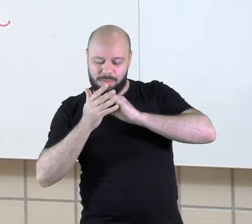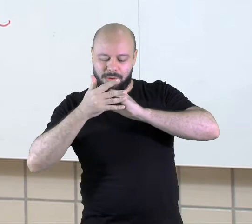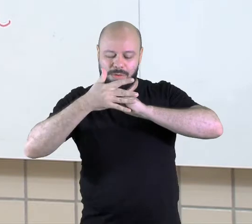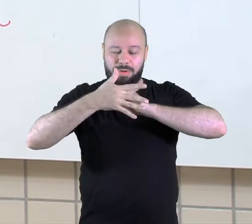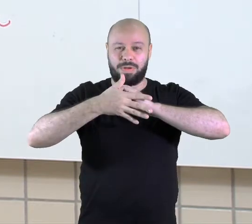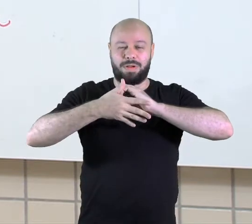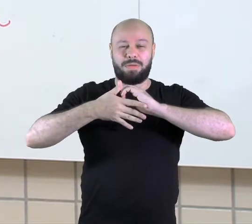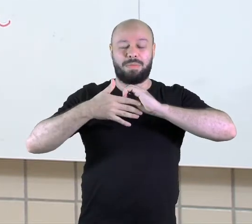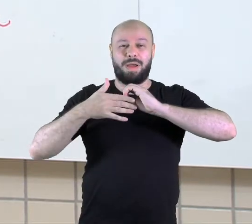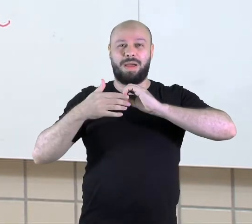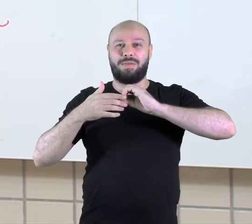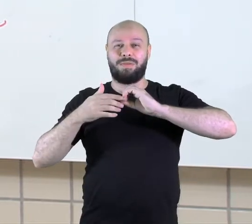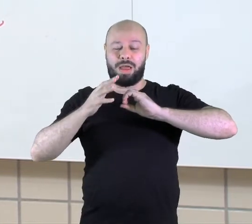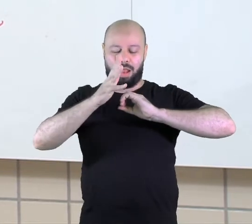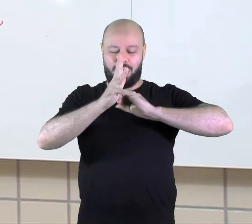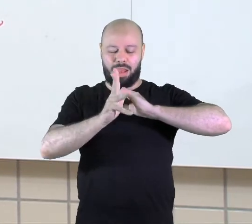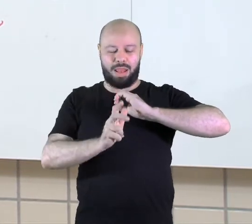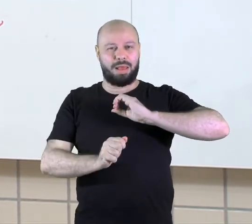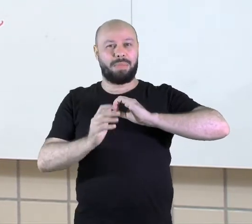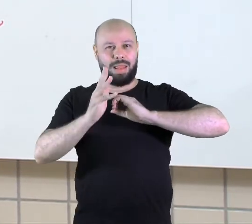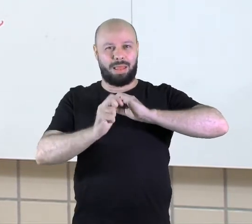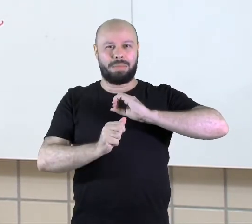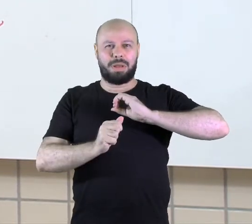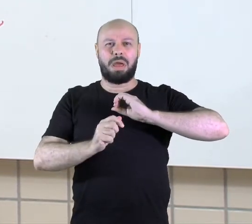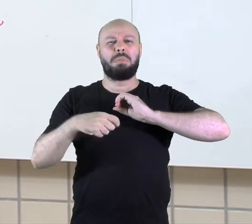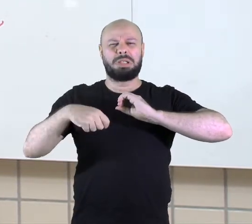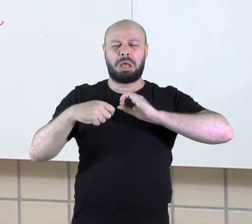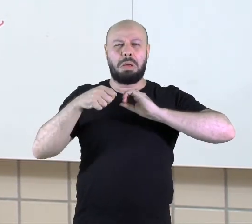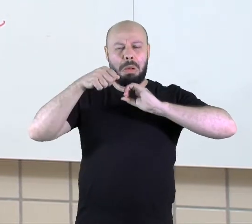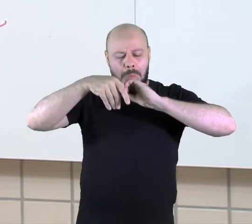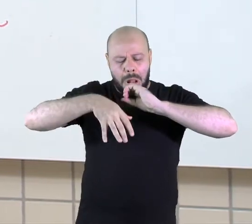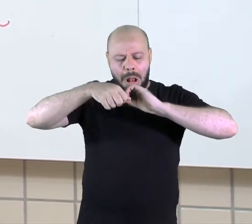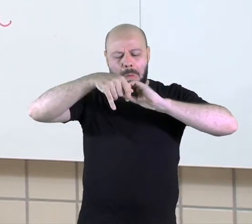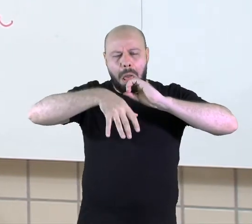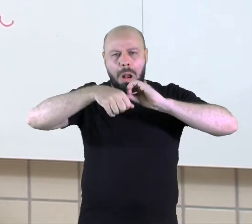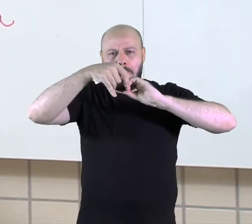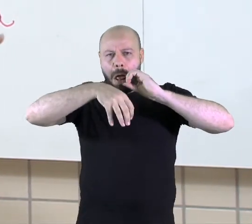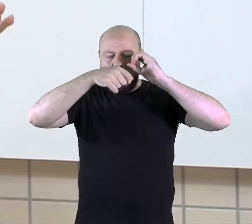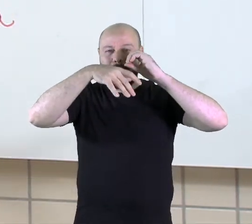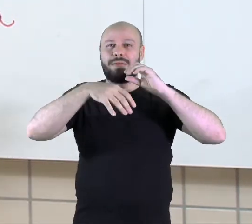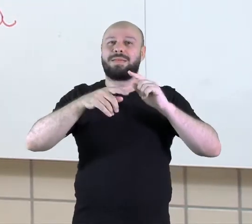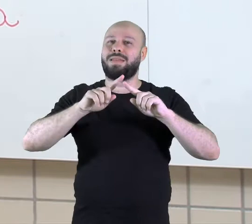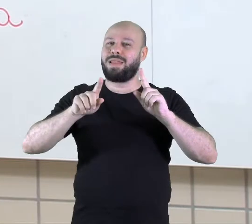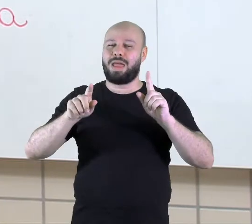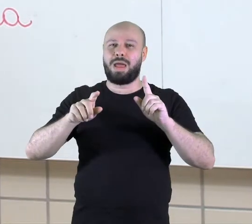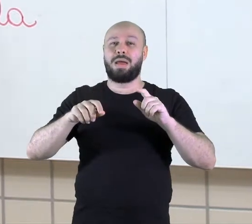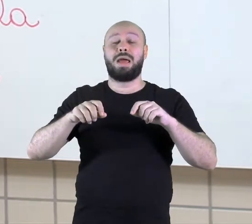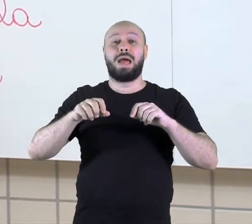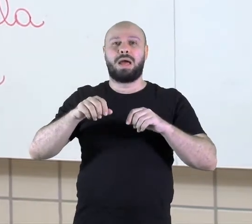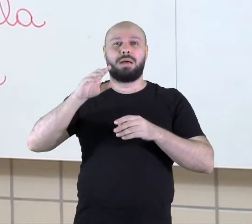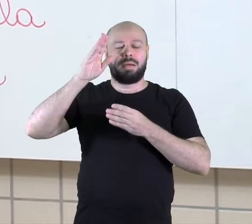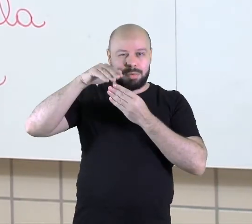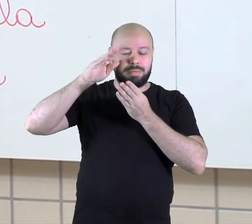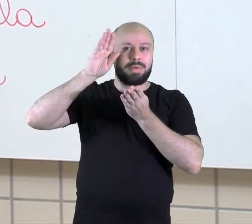o seu olho, ele fica, a partir do momento que você fica piscando, ele vai, o quê?